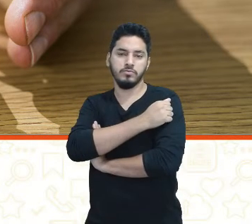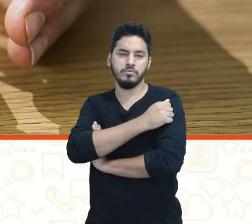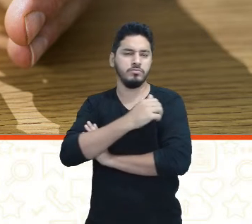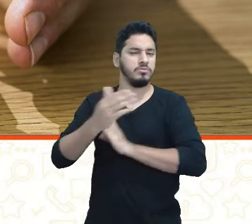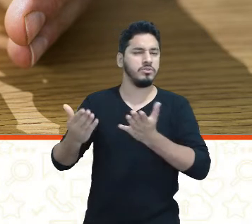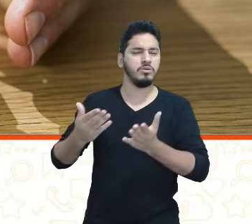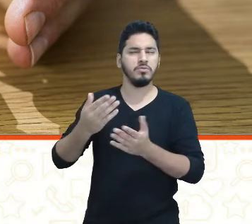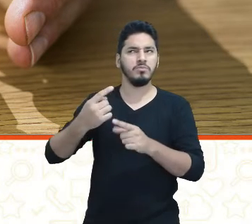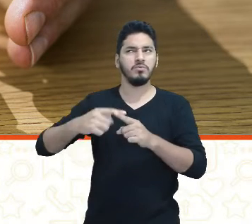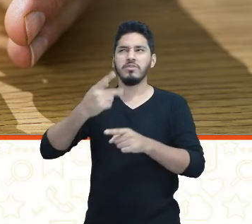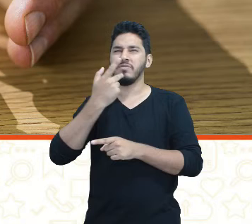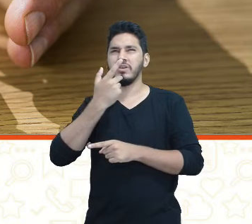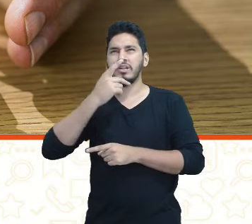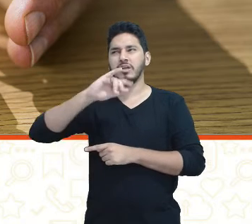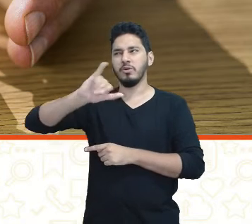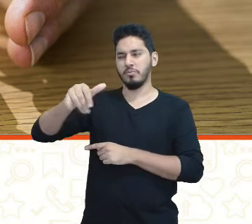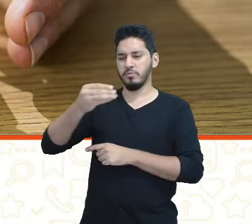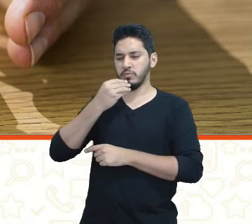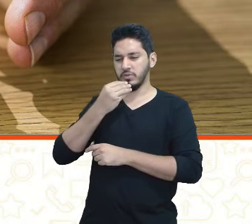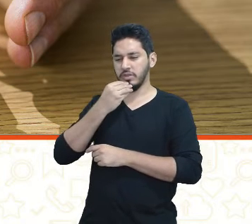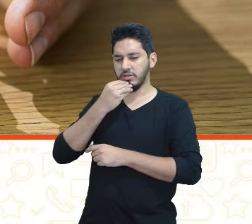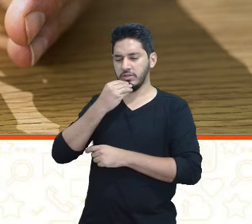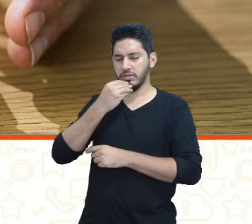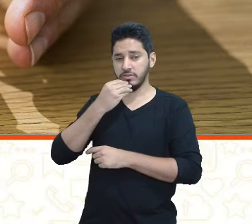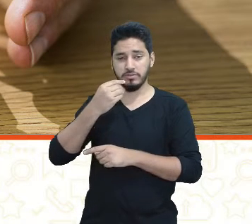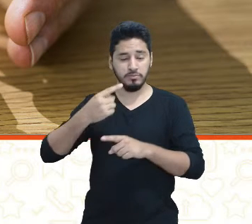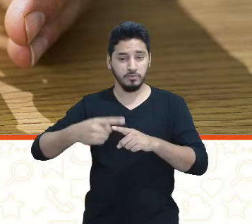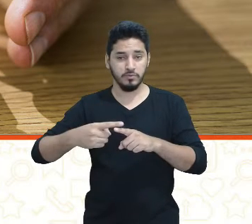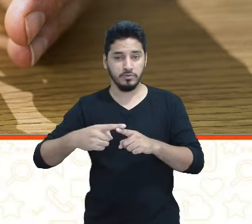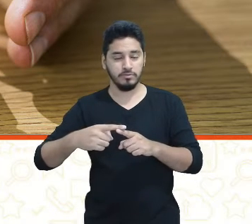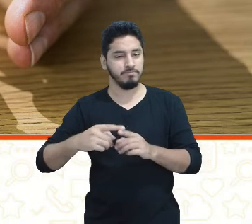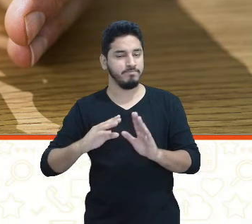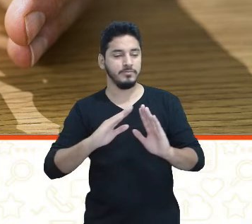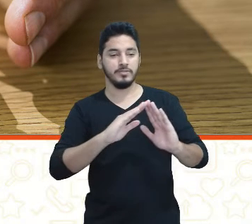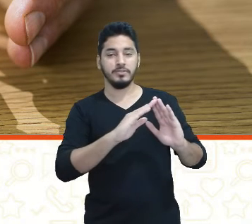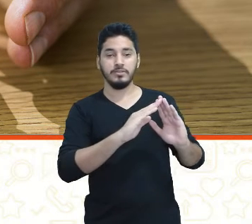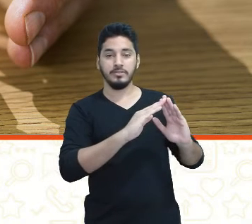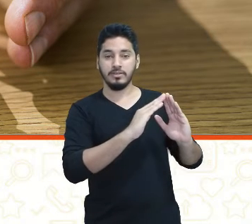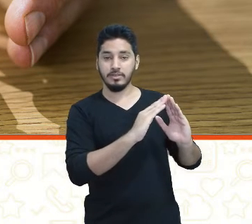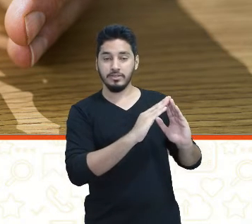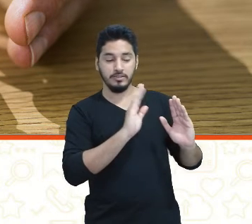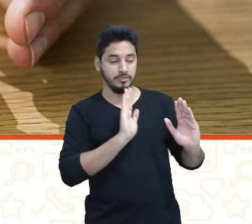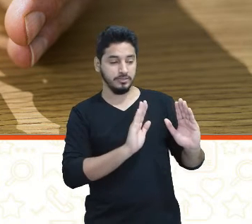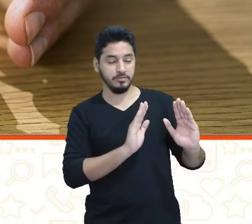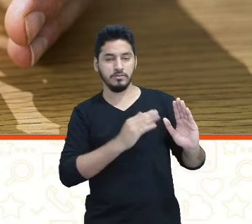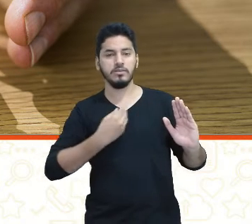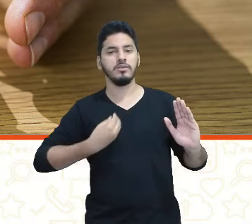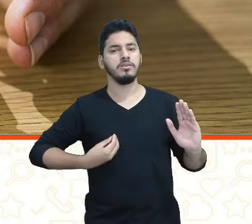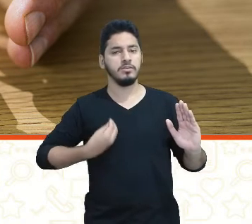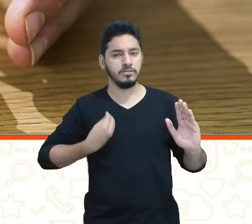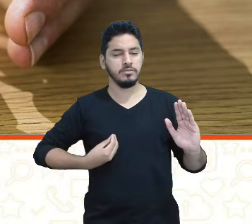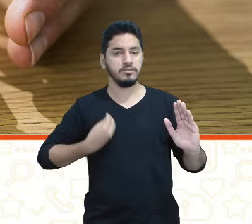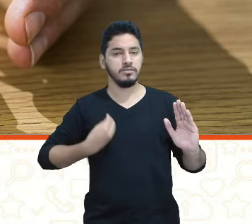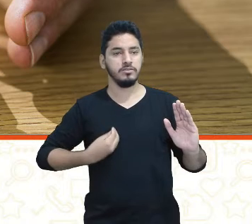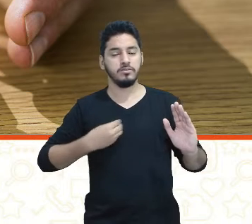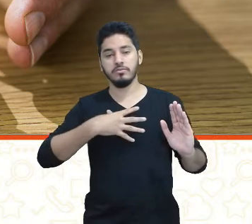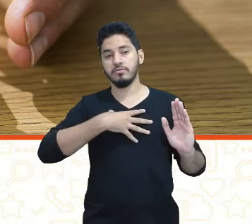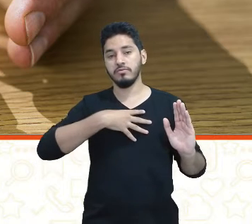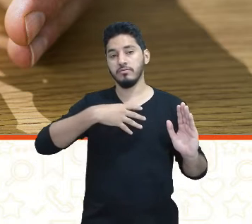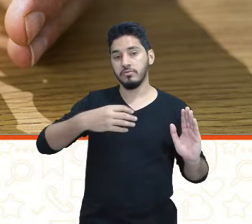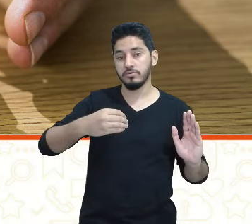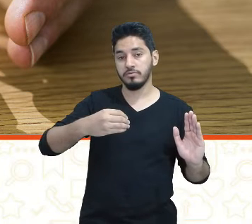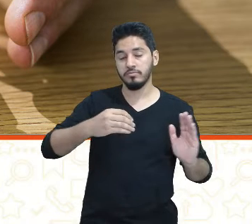por que falamos assim? É uma oportunidade. Porque na nossa casa existe o seu filho,